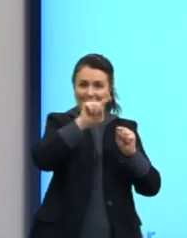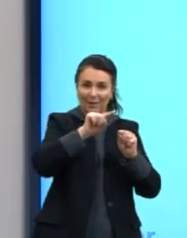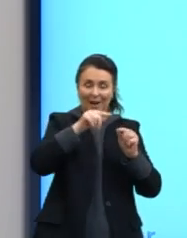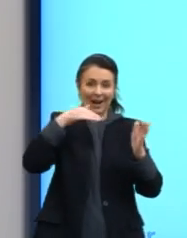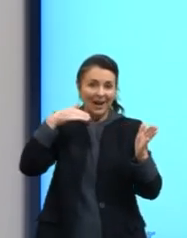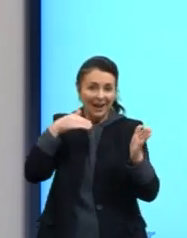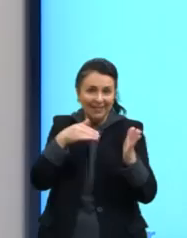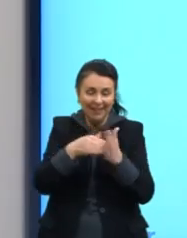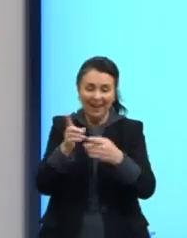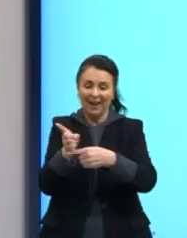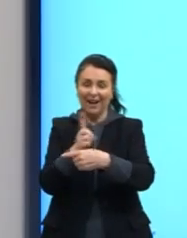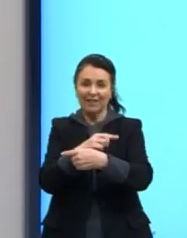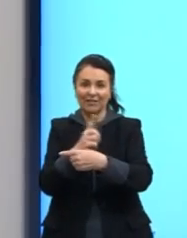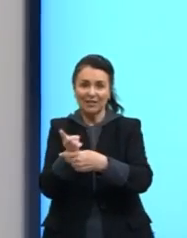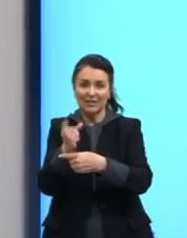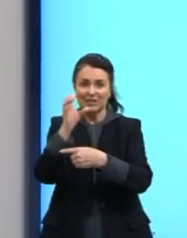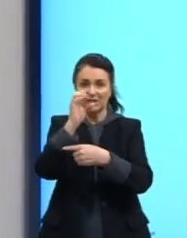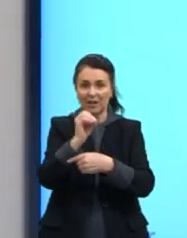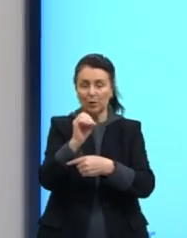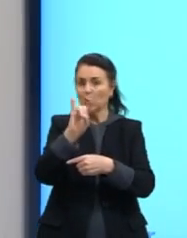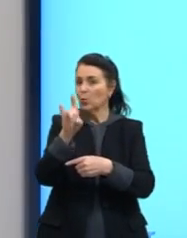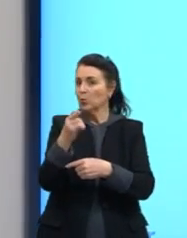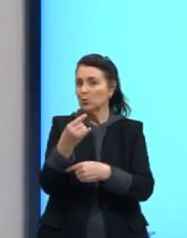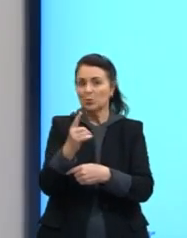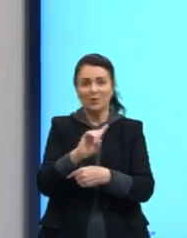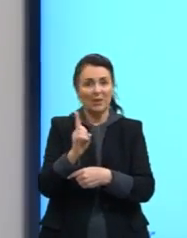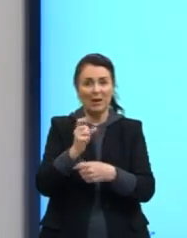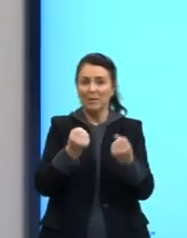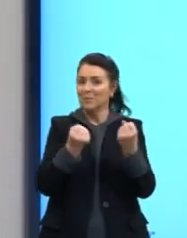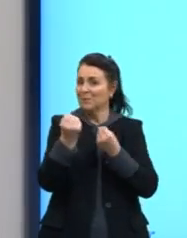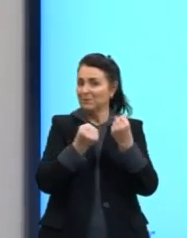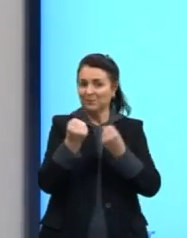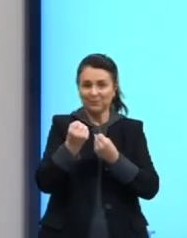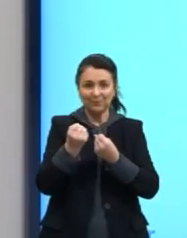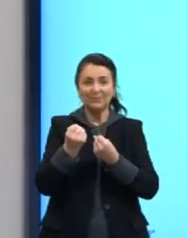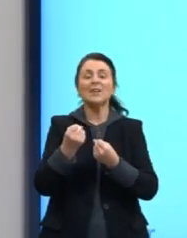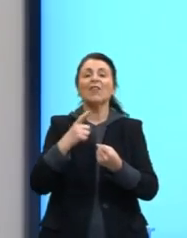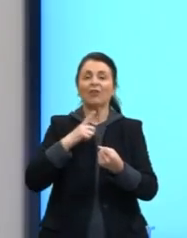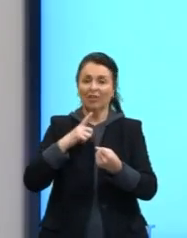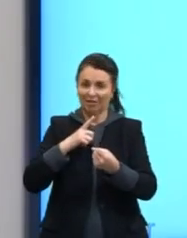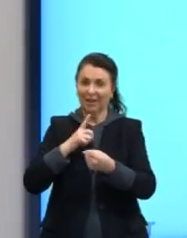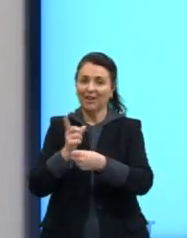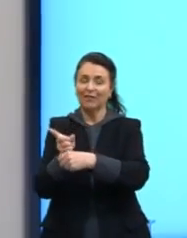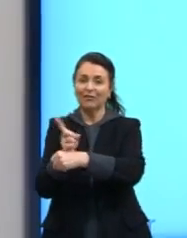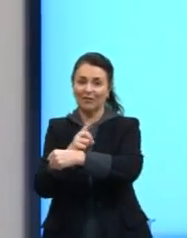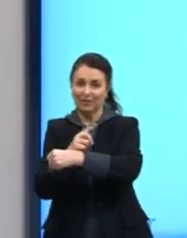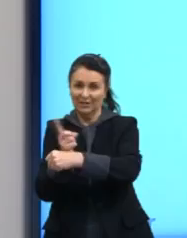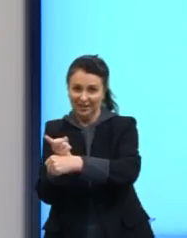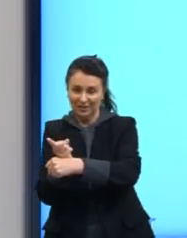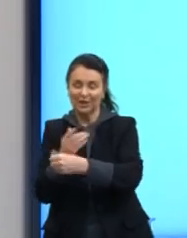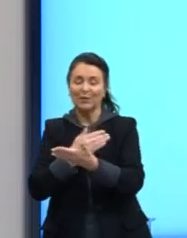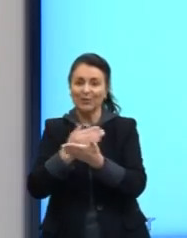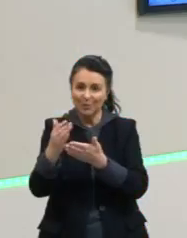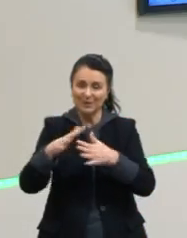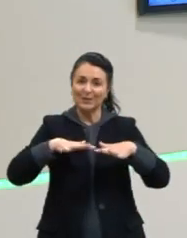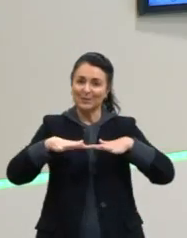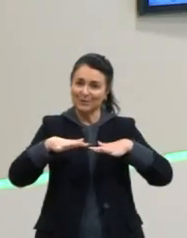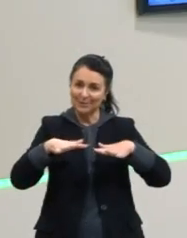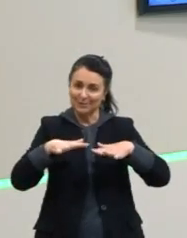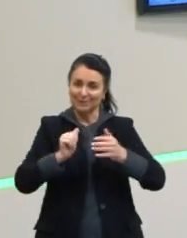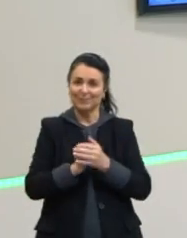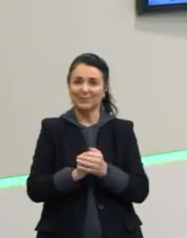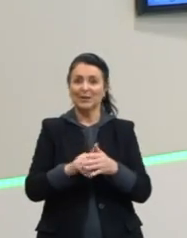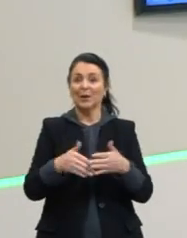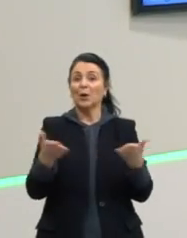velocidade de zero. Esse último aqui não pode ser, né? Porque o carro, ele já está em velocidade, ele não está entrando, né, em movimento. Certo, pessoal?